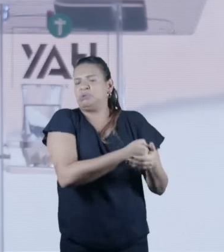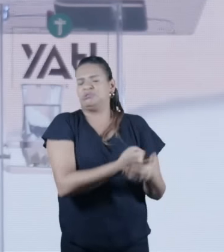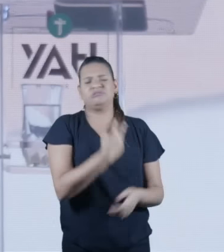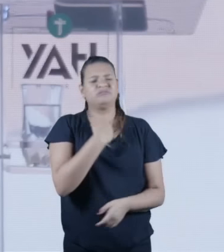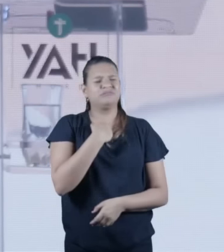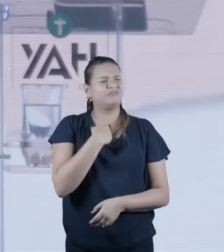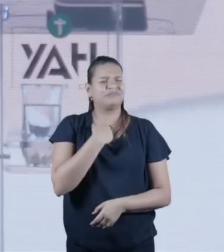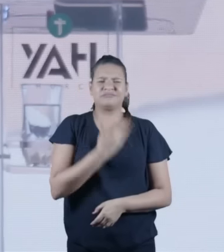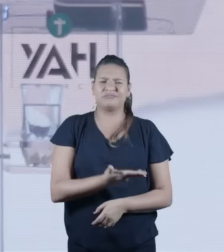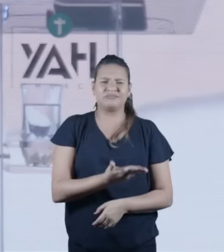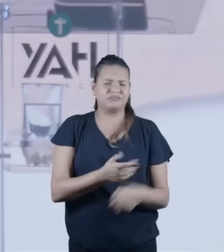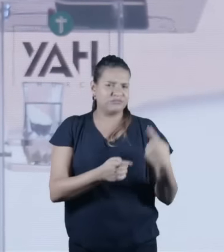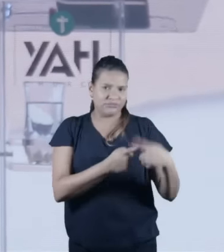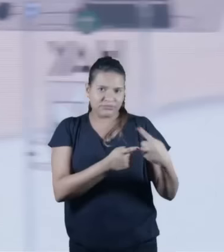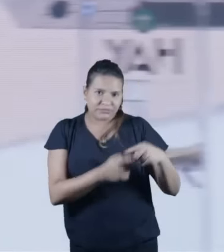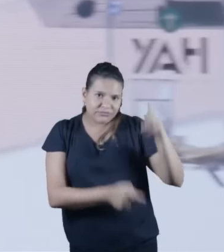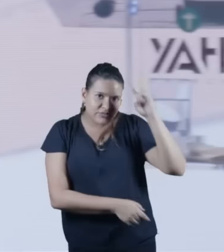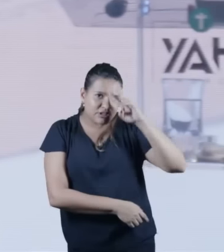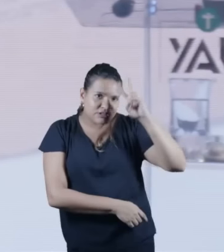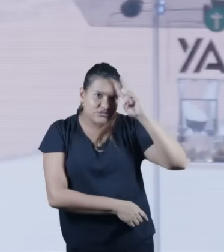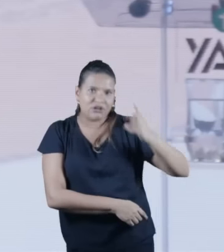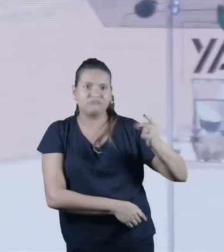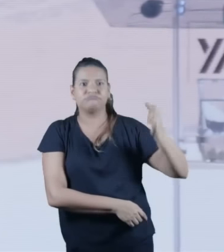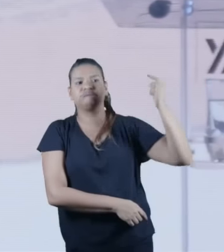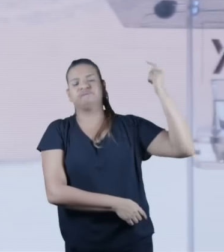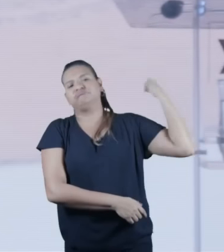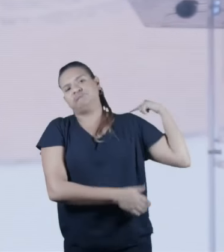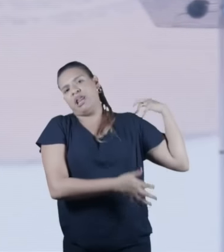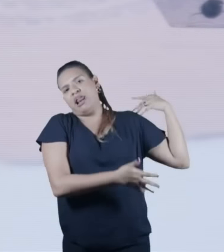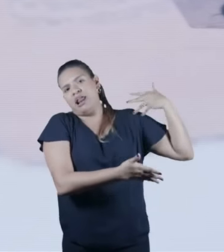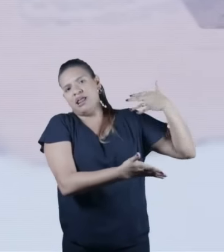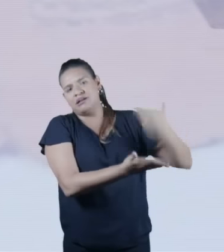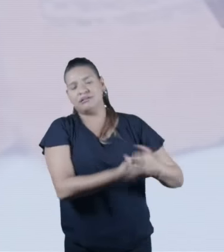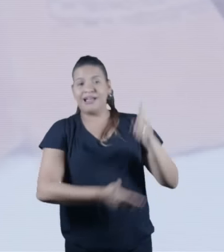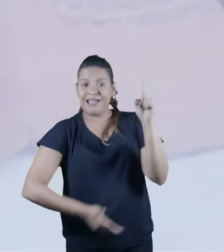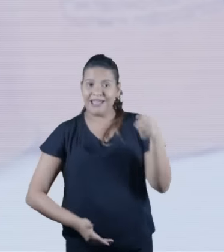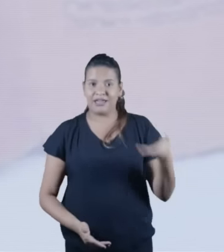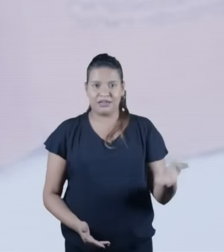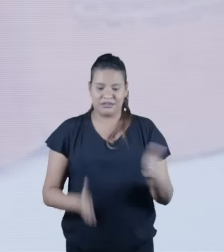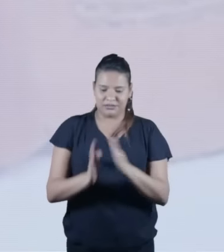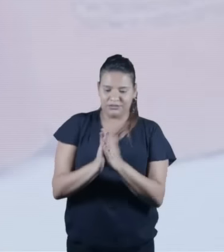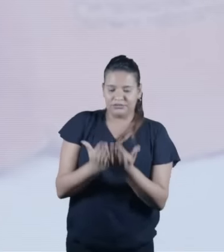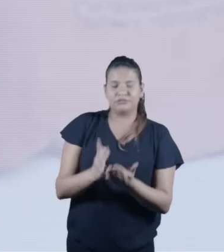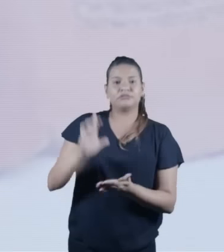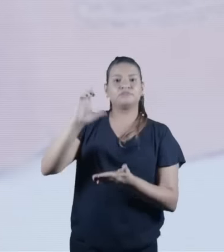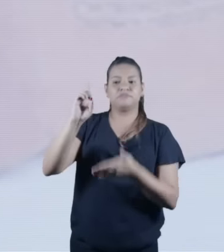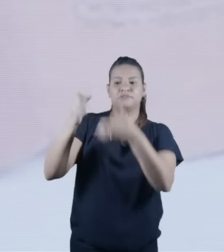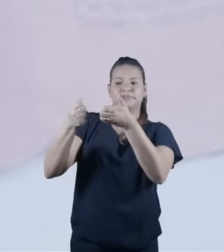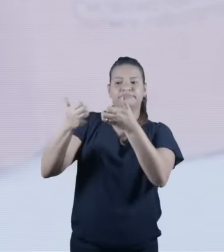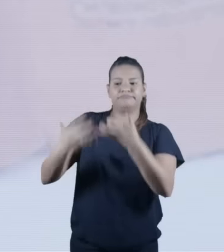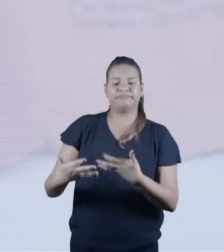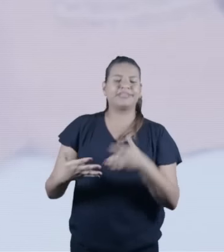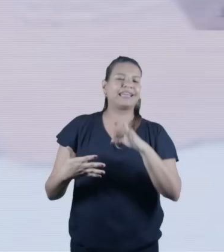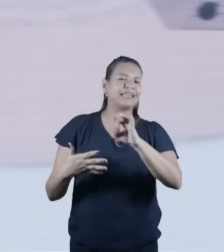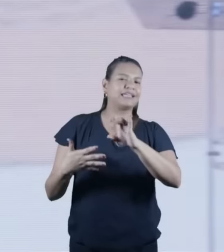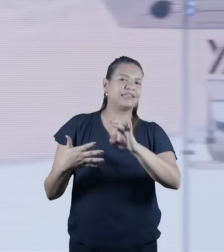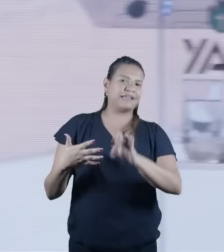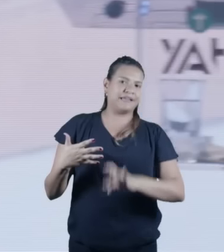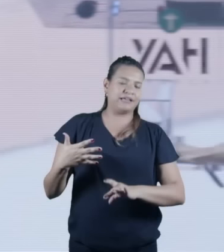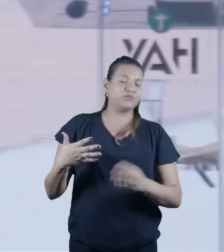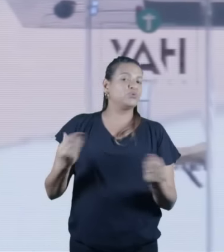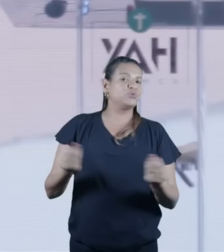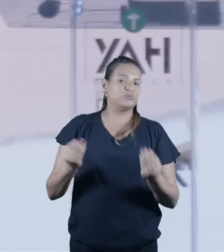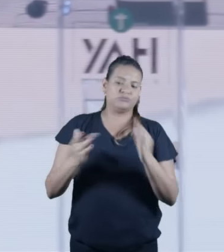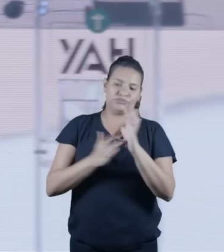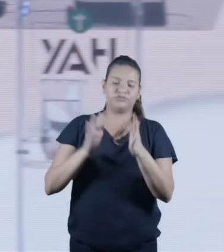esquecido ao longo da história, não é por causa da Bíblia. porque a Bíblia nos conta em todos os detalhes a vida judaica de Jesus